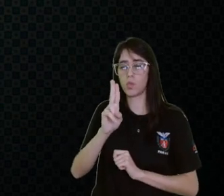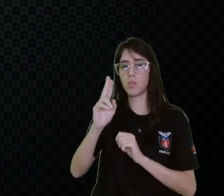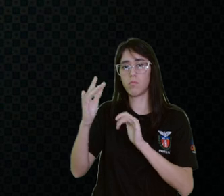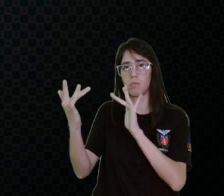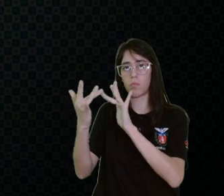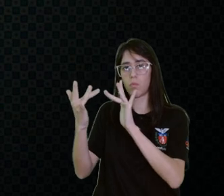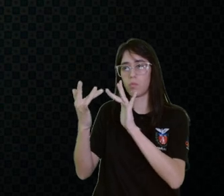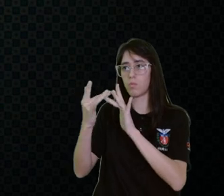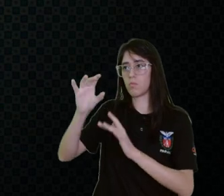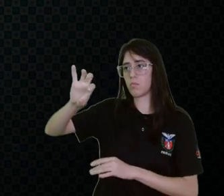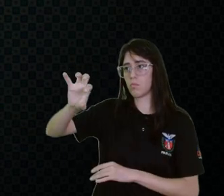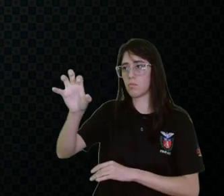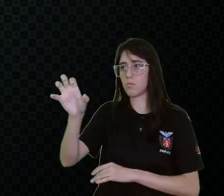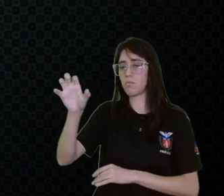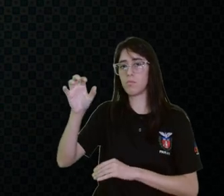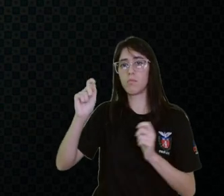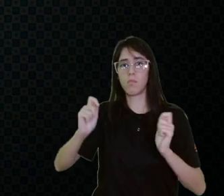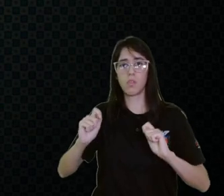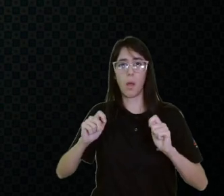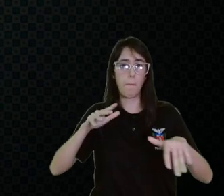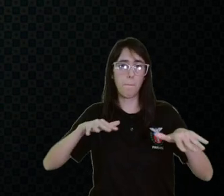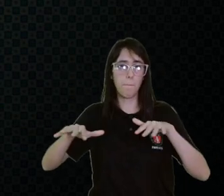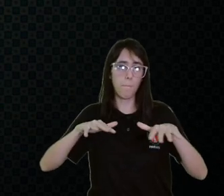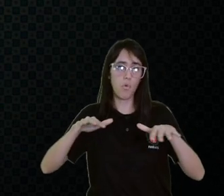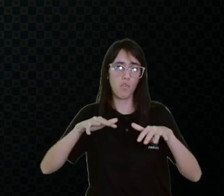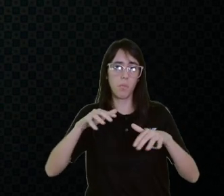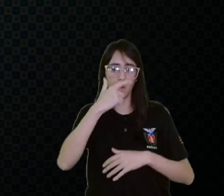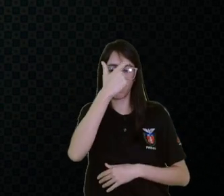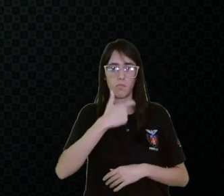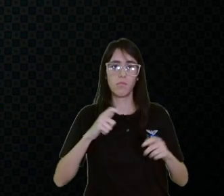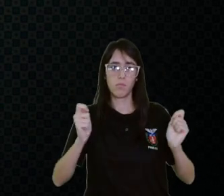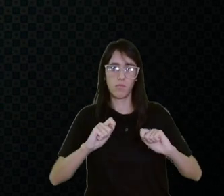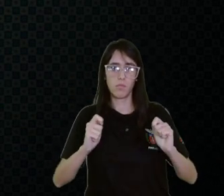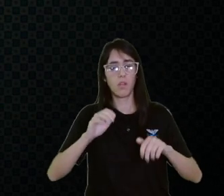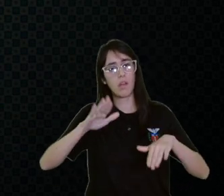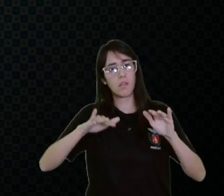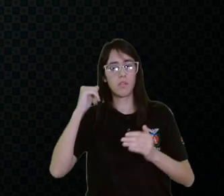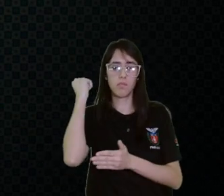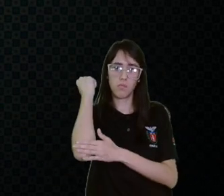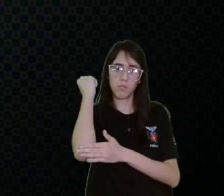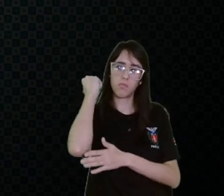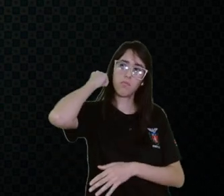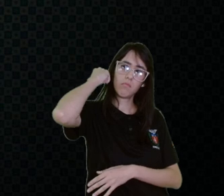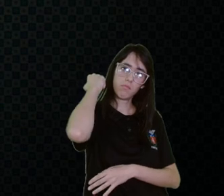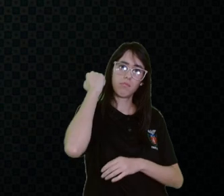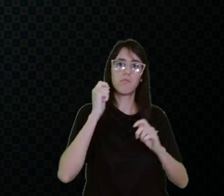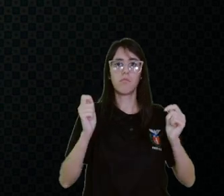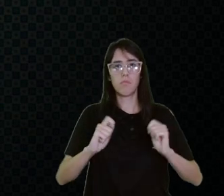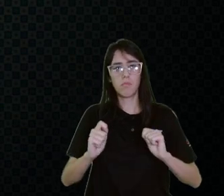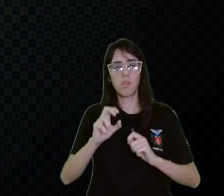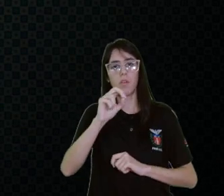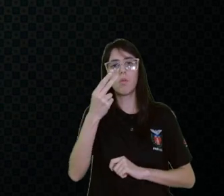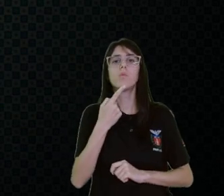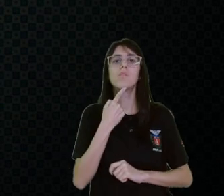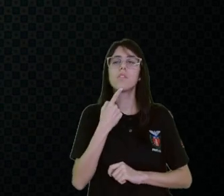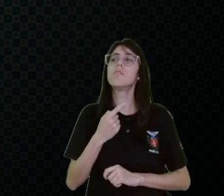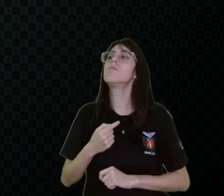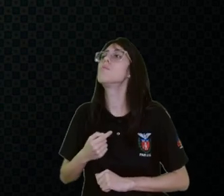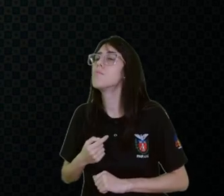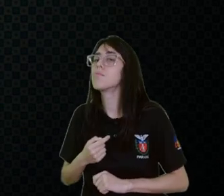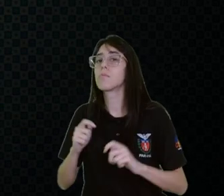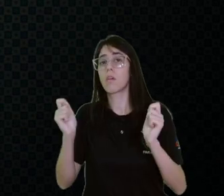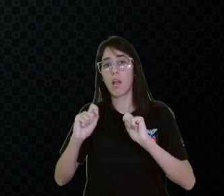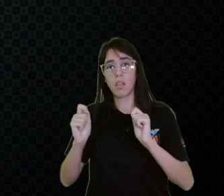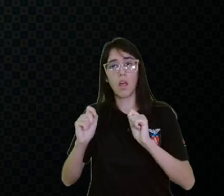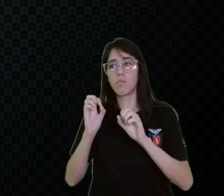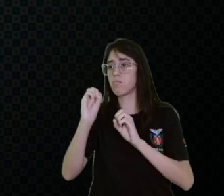por exemplo, ela consiga com o movimento, às vezes não é manual, às vezes é com cotovelo, às vezes é com queixo, ela consiga entrar,